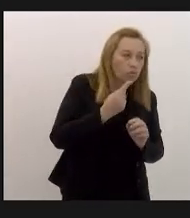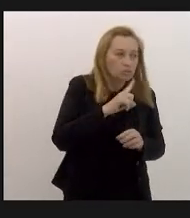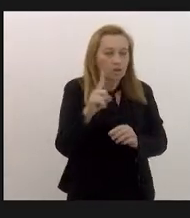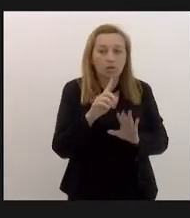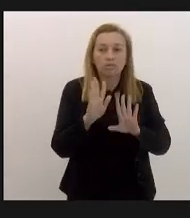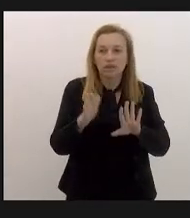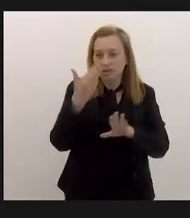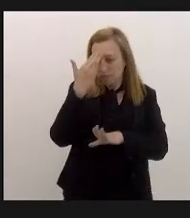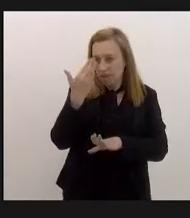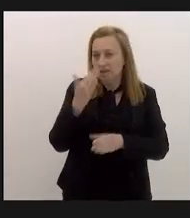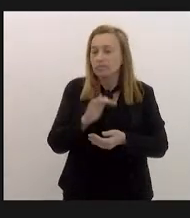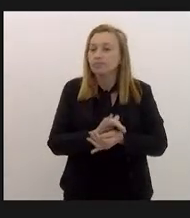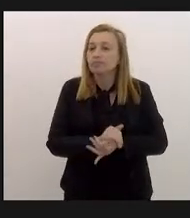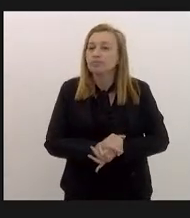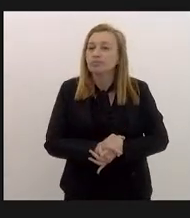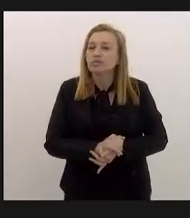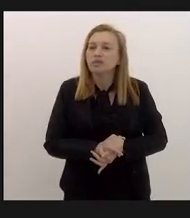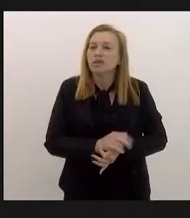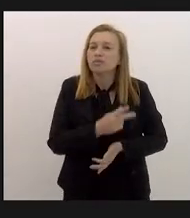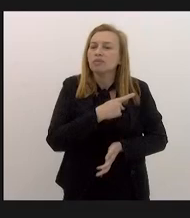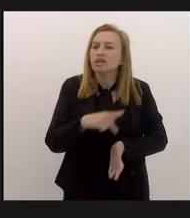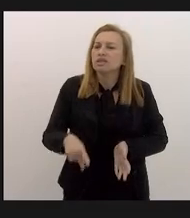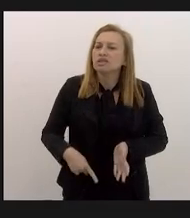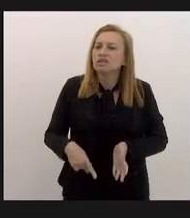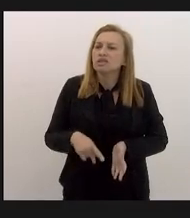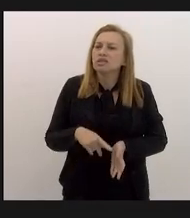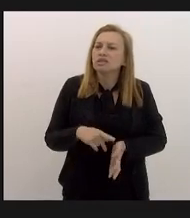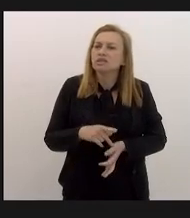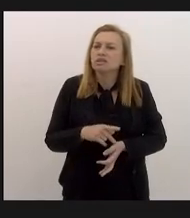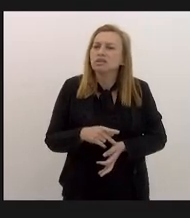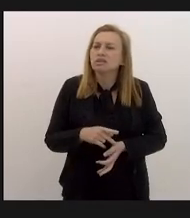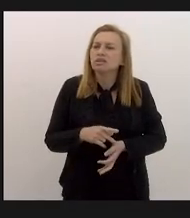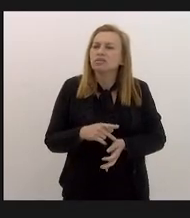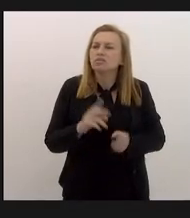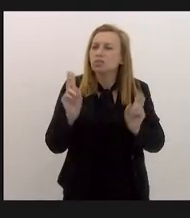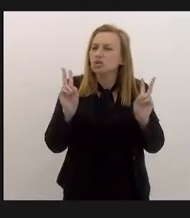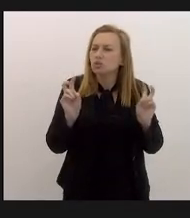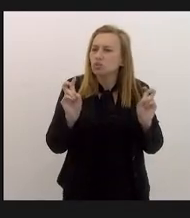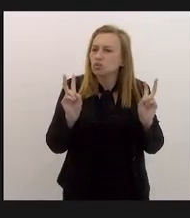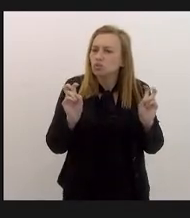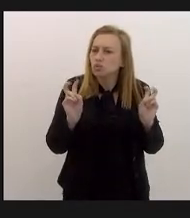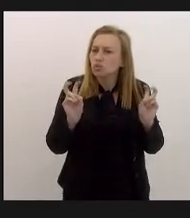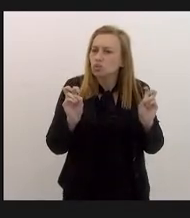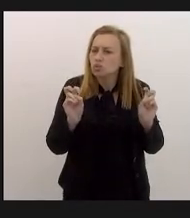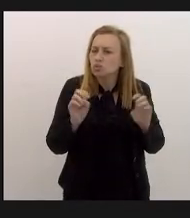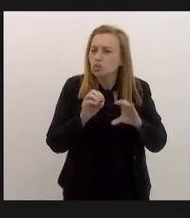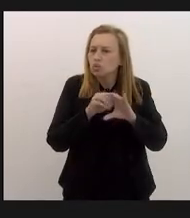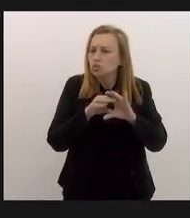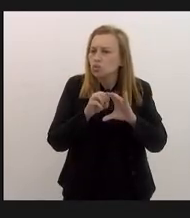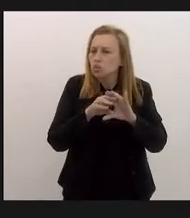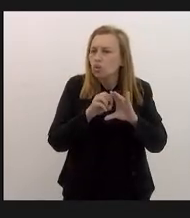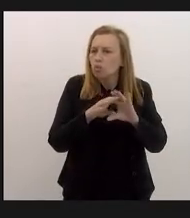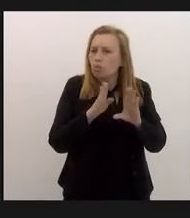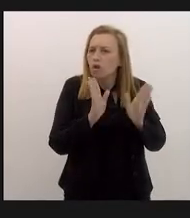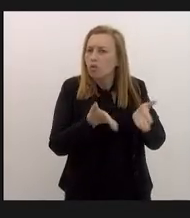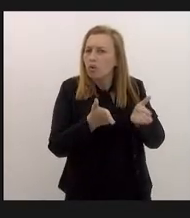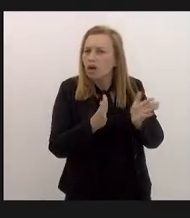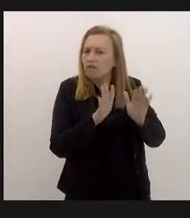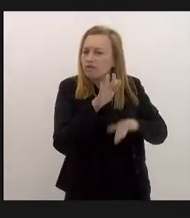agradeço. Presidente, saiu uma matéria no Globo agora à tarde